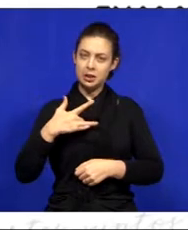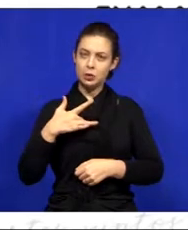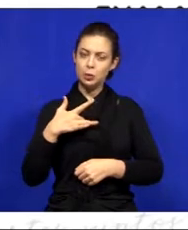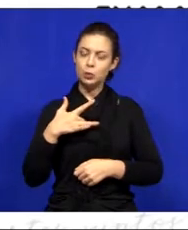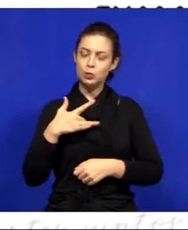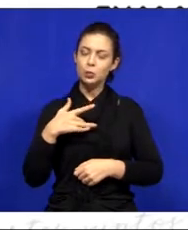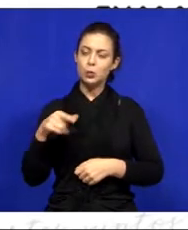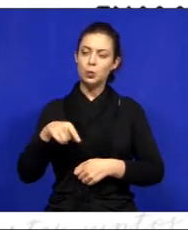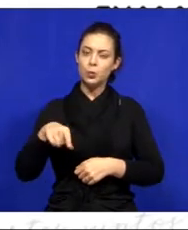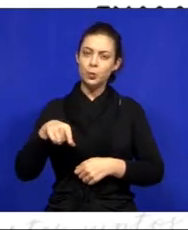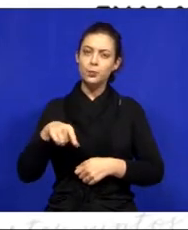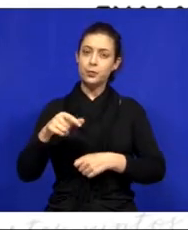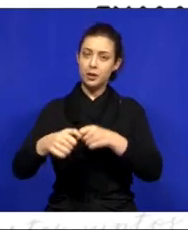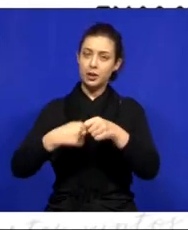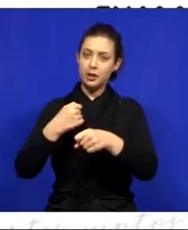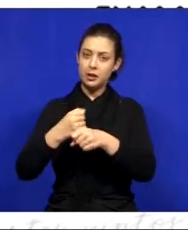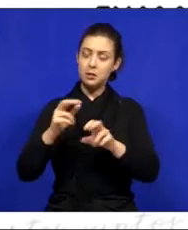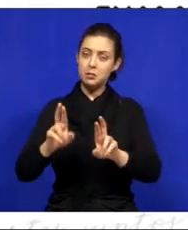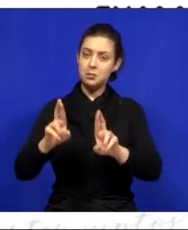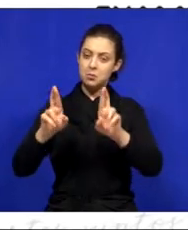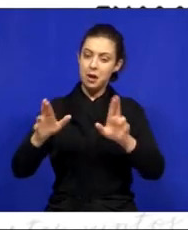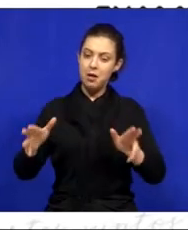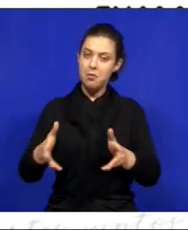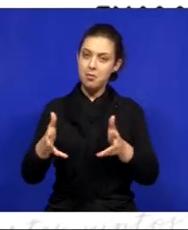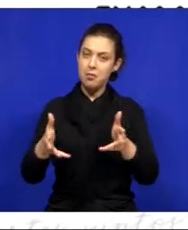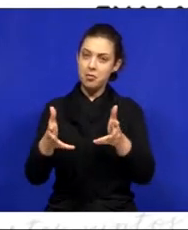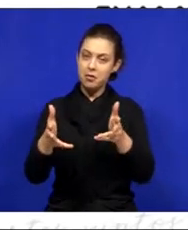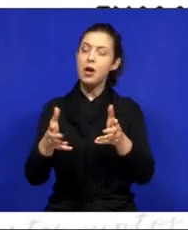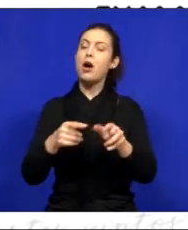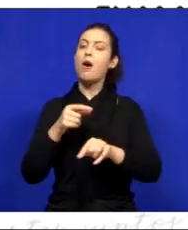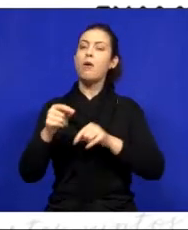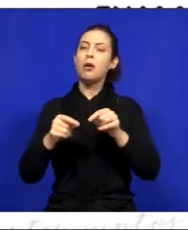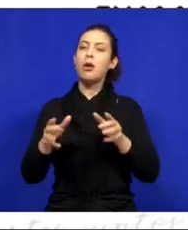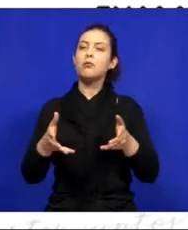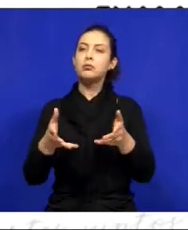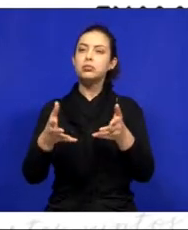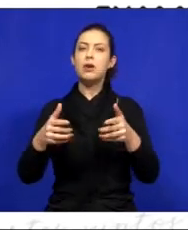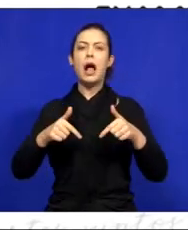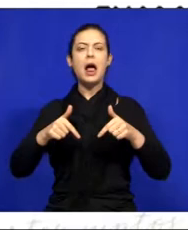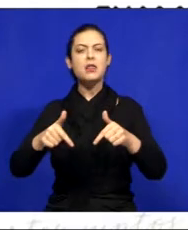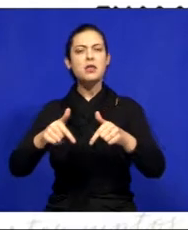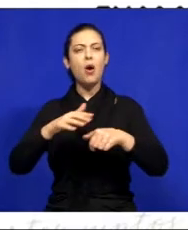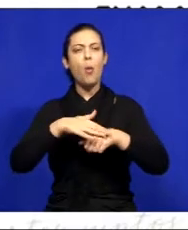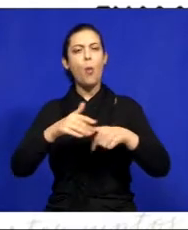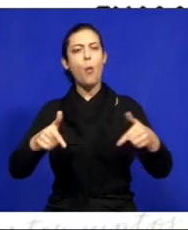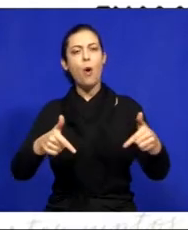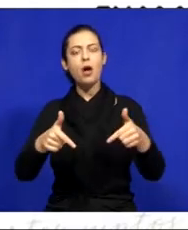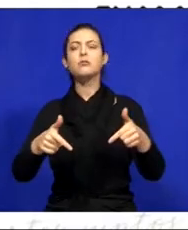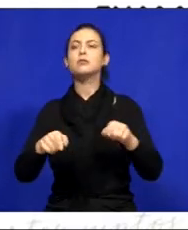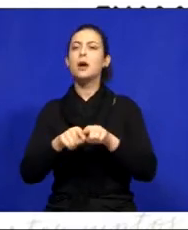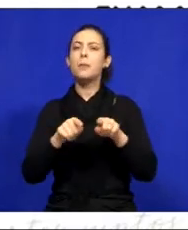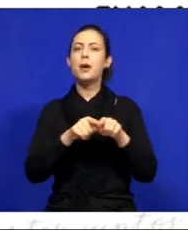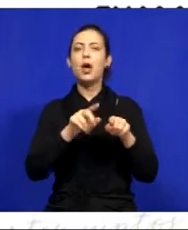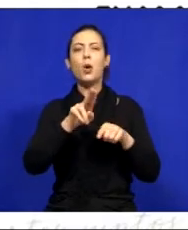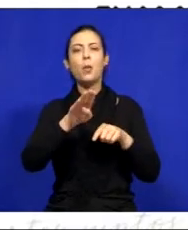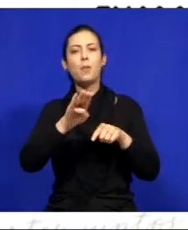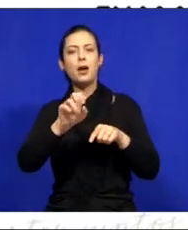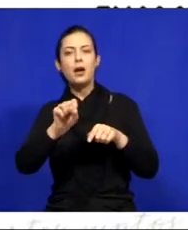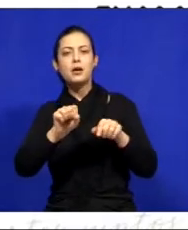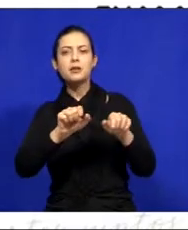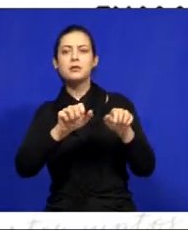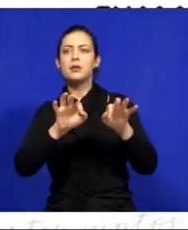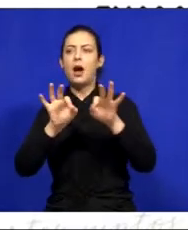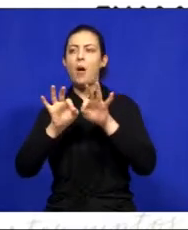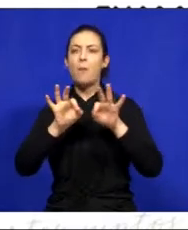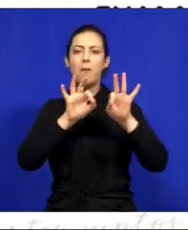ainda este ano, vai promover mutirões, ações educativas, reformas em 1BS. Então,